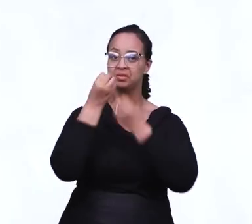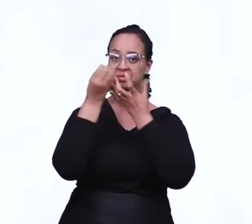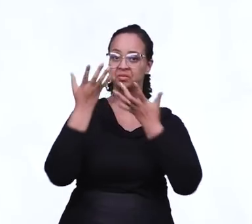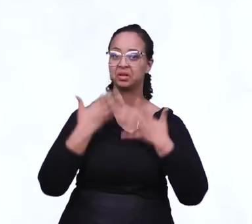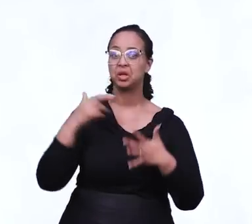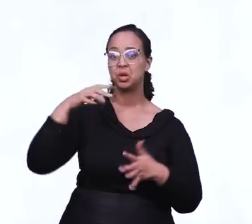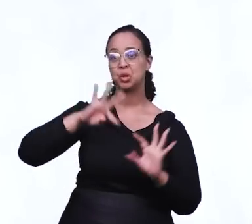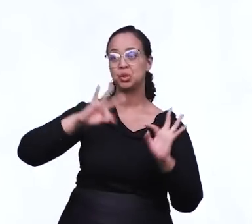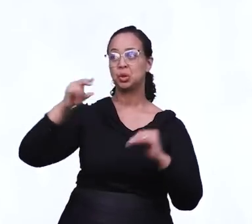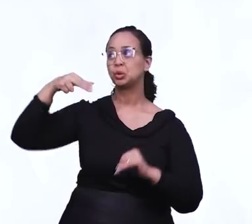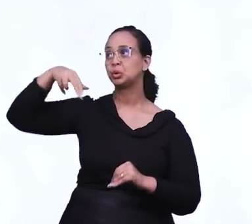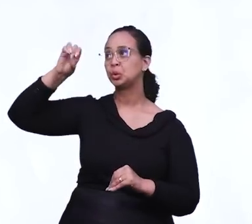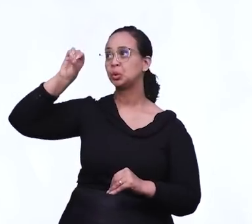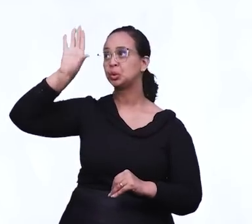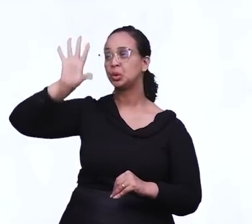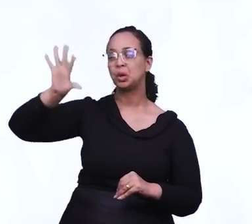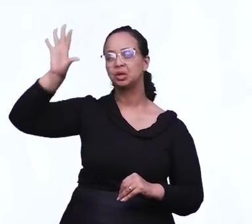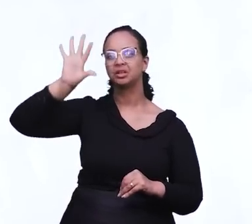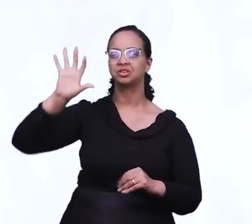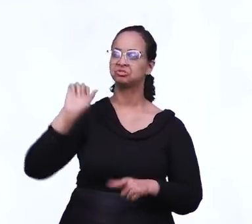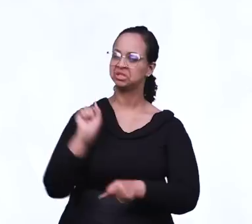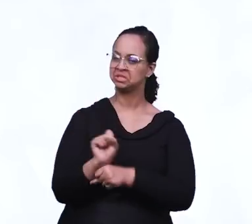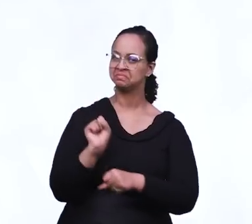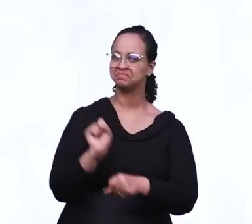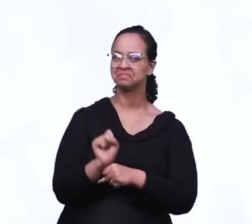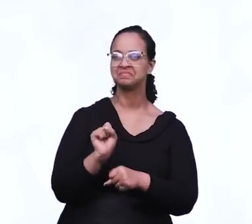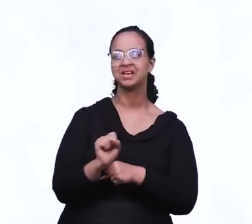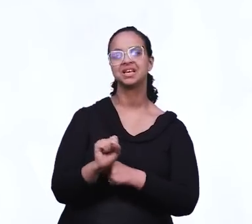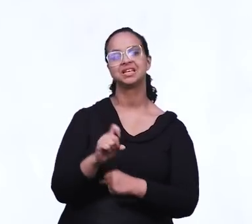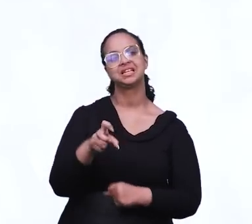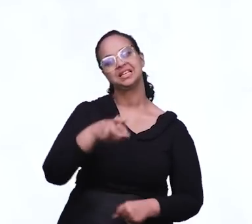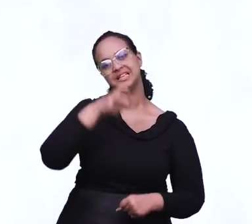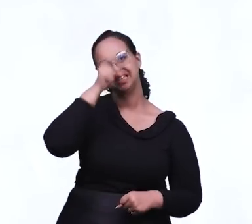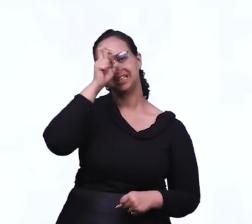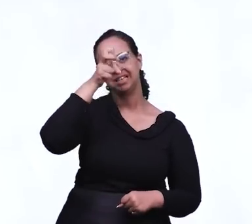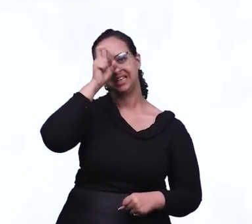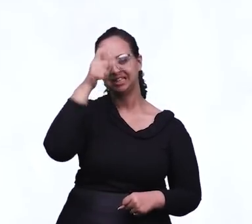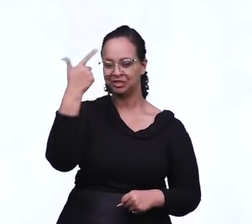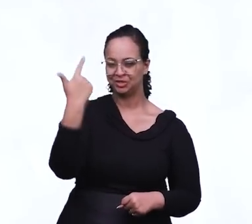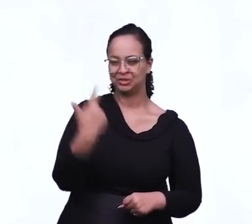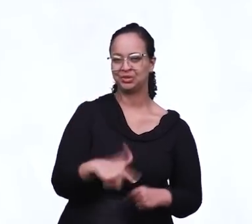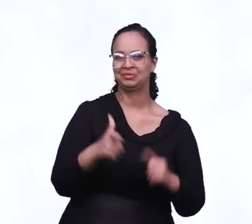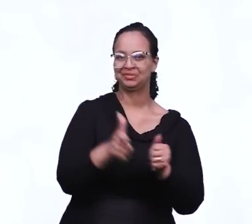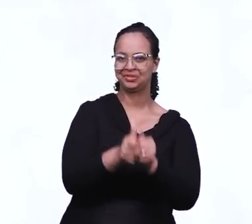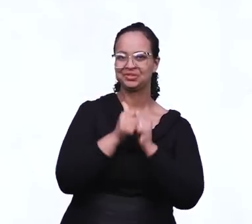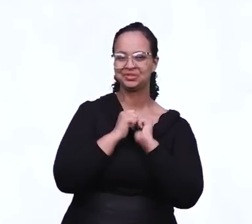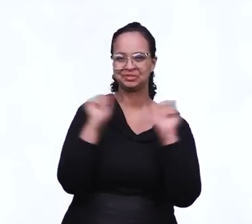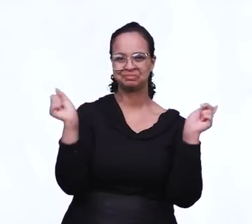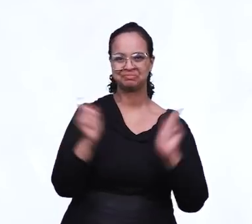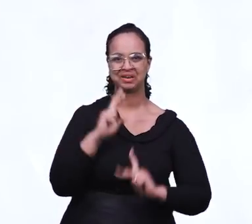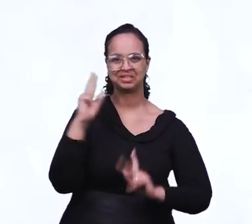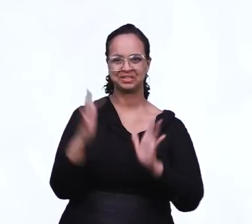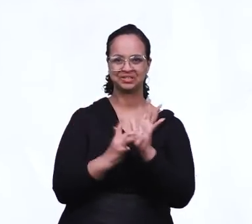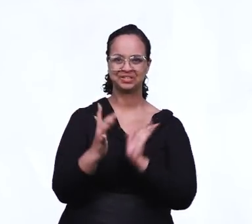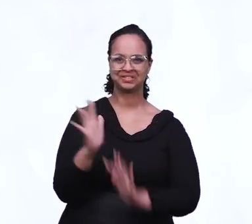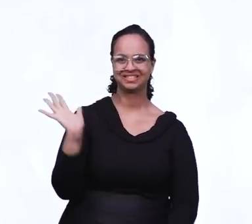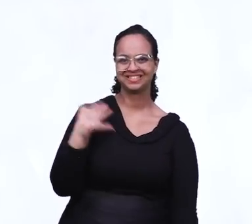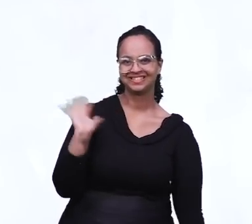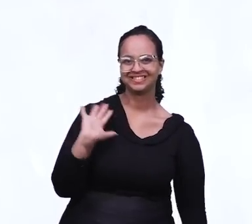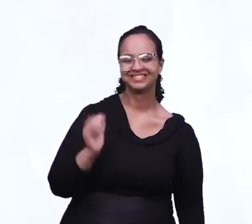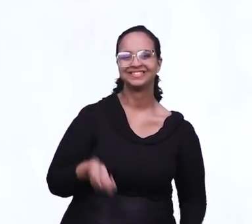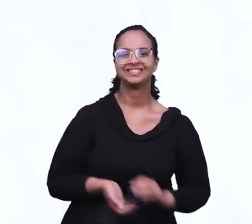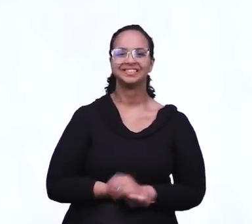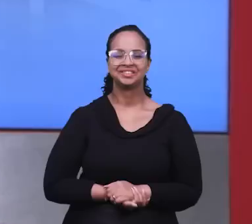tudo da região Nordeste. Acompanhe. Te espero, viu? Próxima quinta-feira vamos estar juntinhos. Tchau, Senhor.